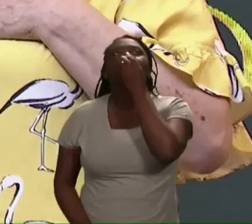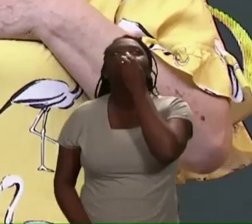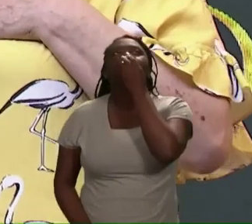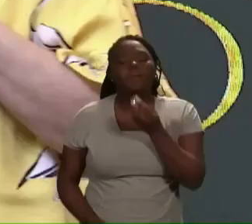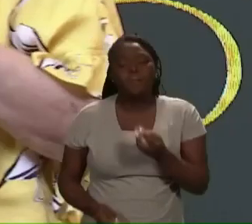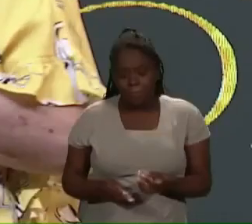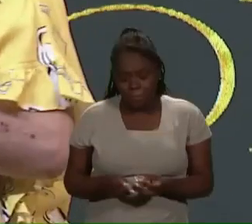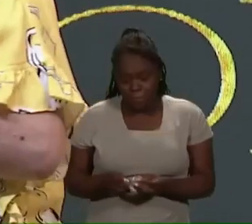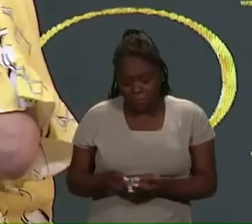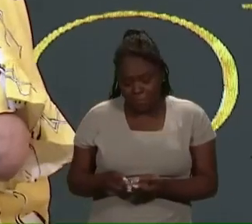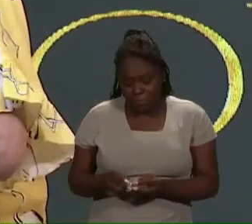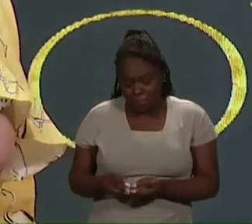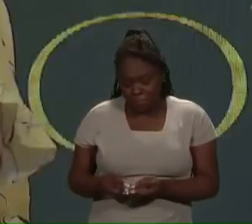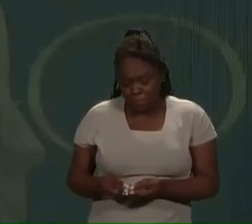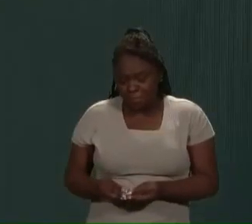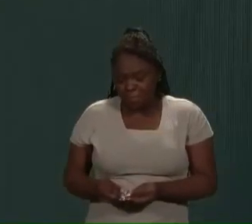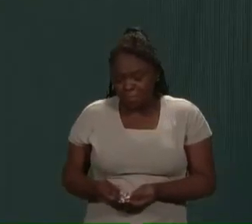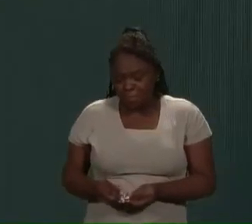Amor!